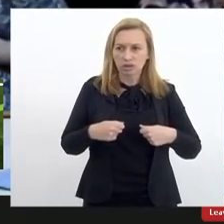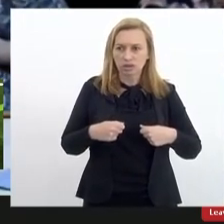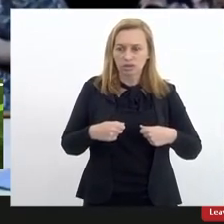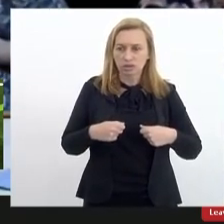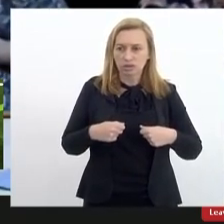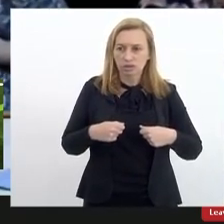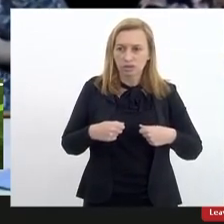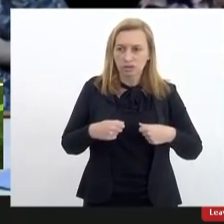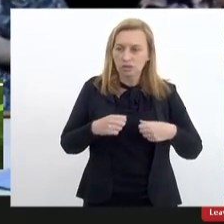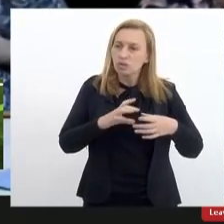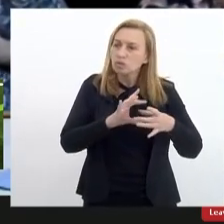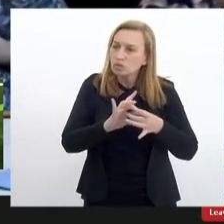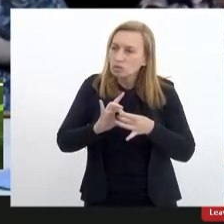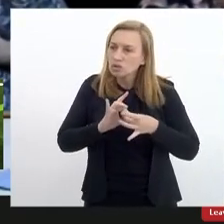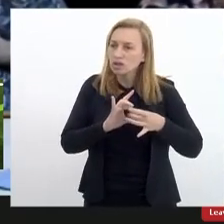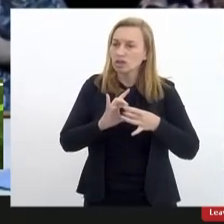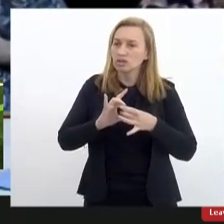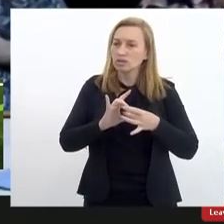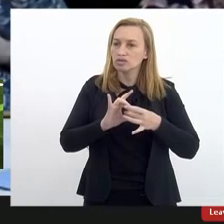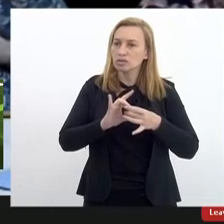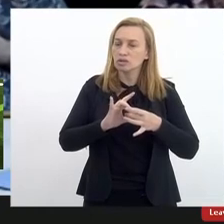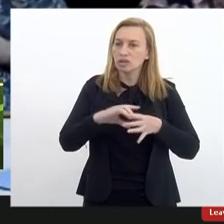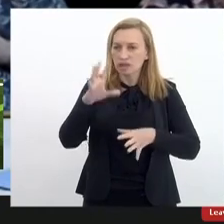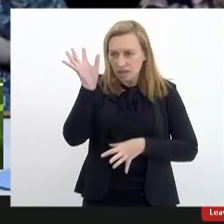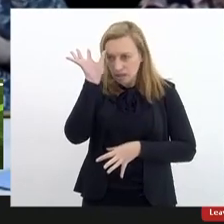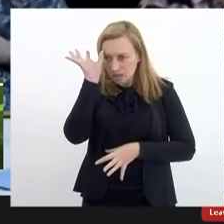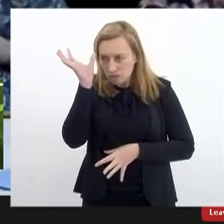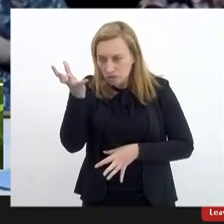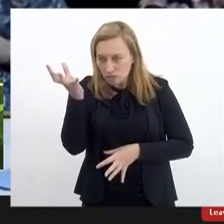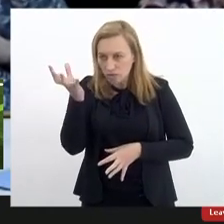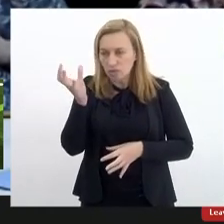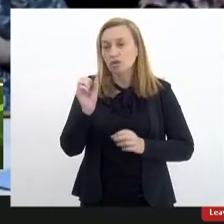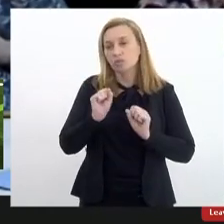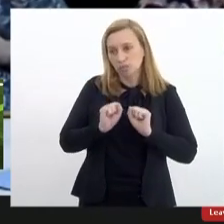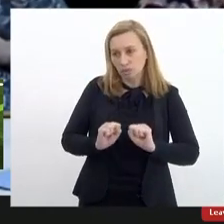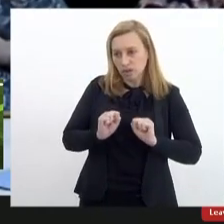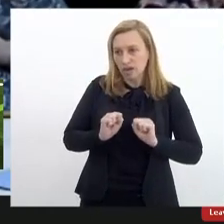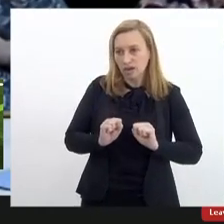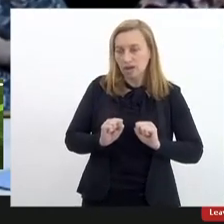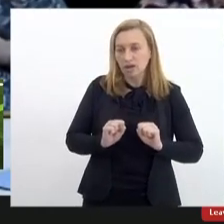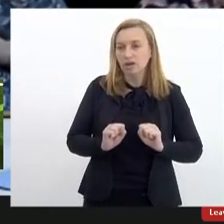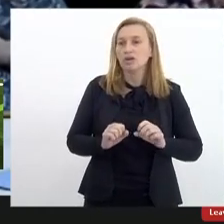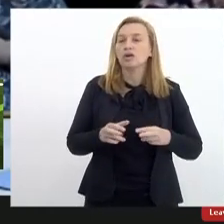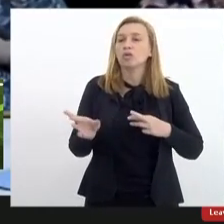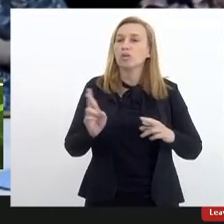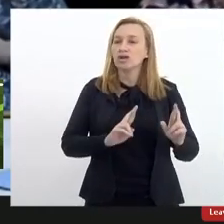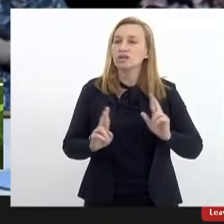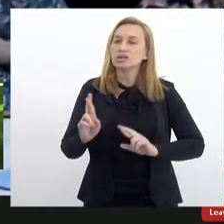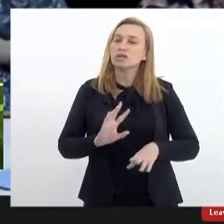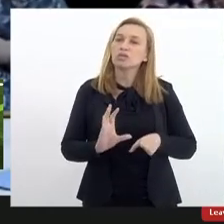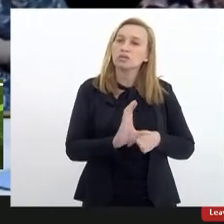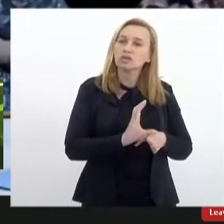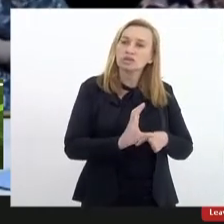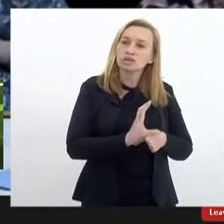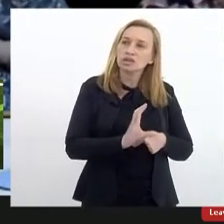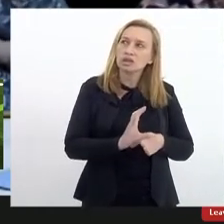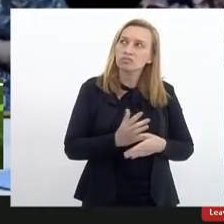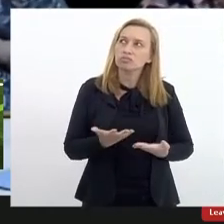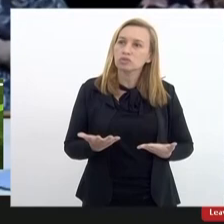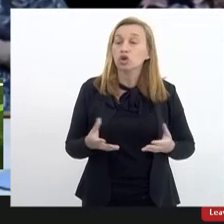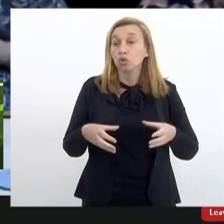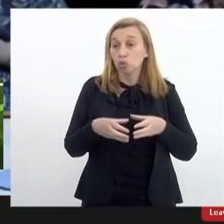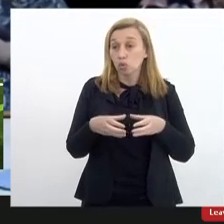desejosos de resolver o que for possível né com relação ao nosso conselho ao nosso